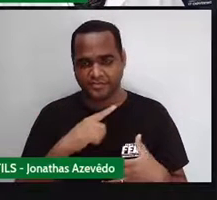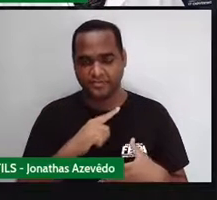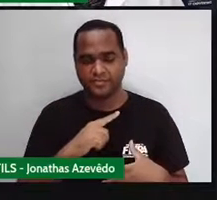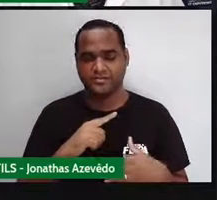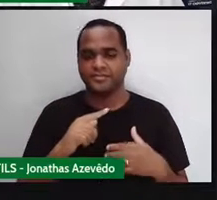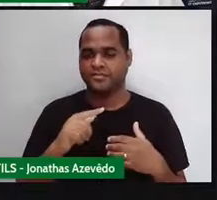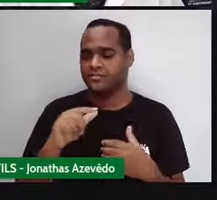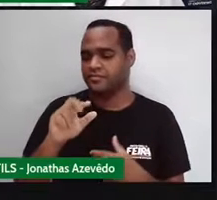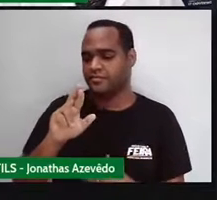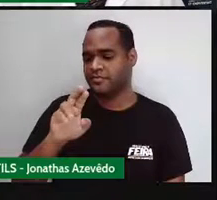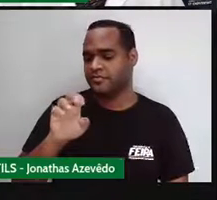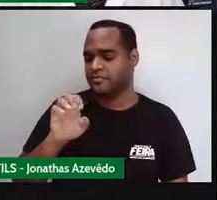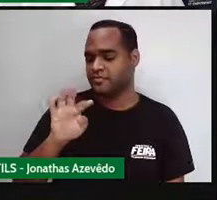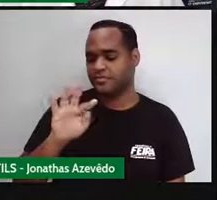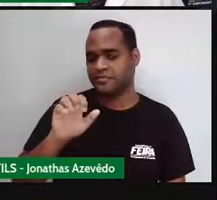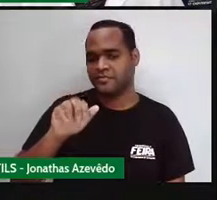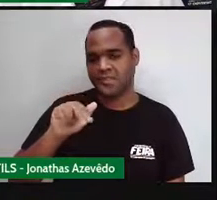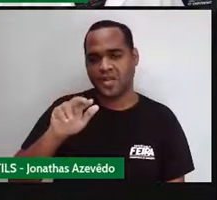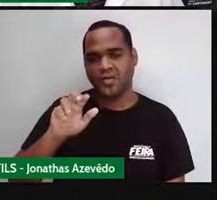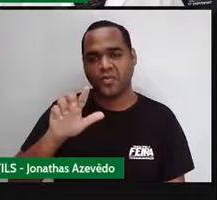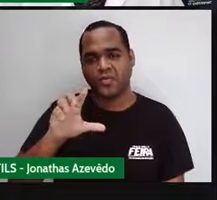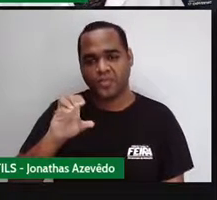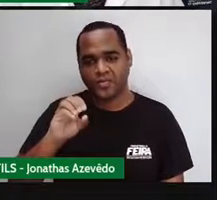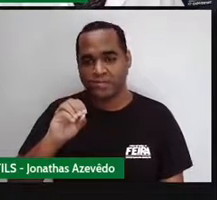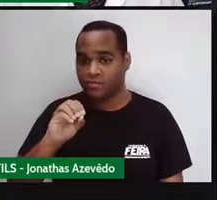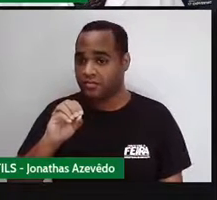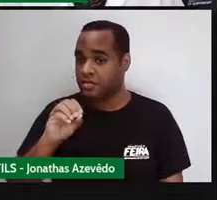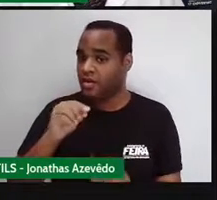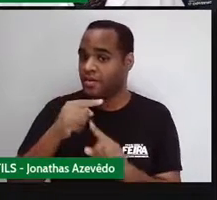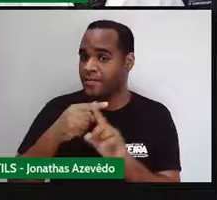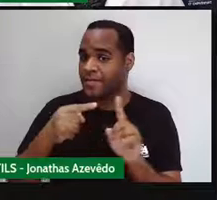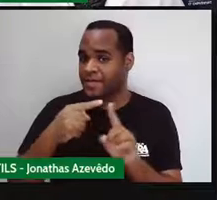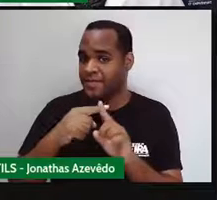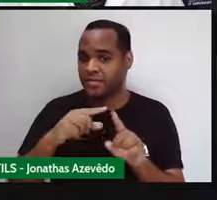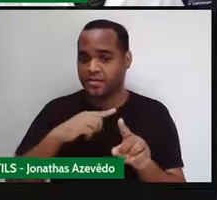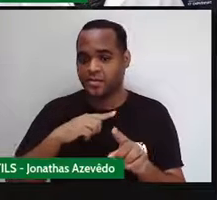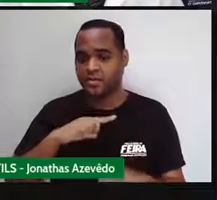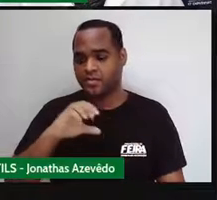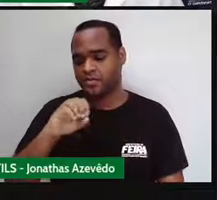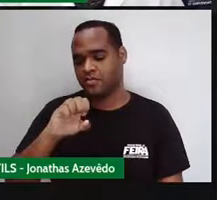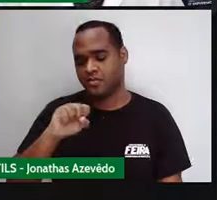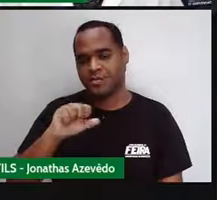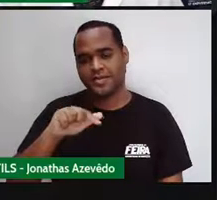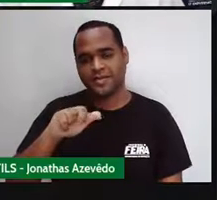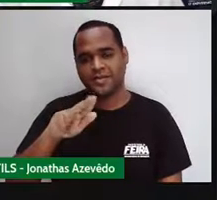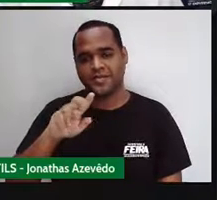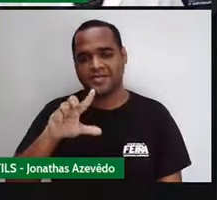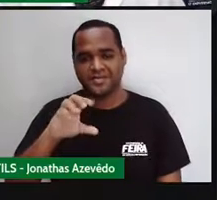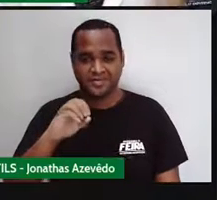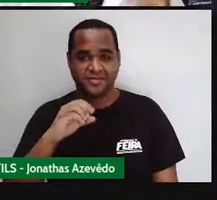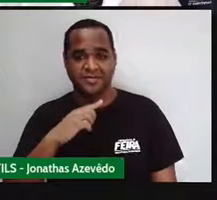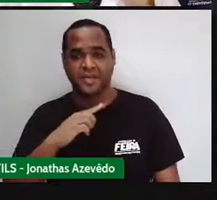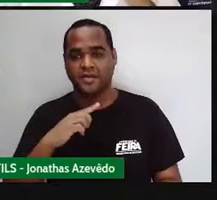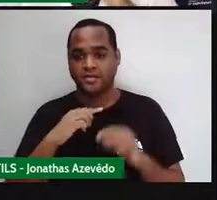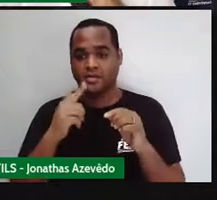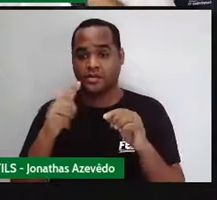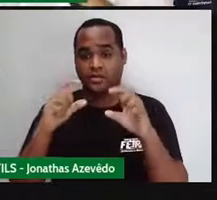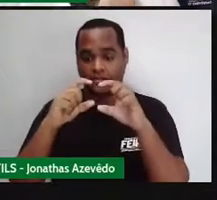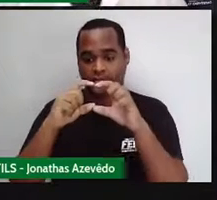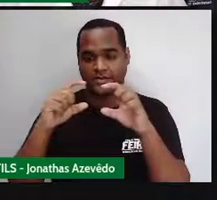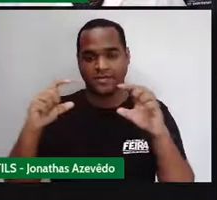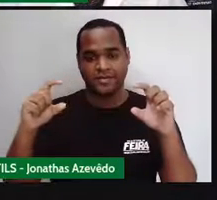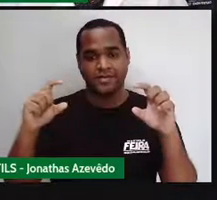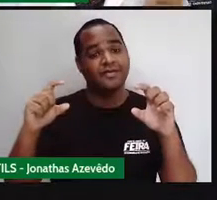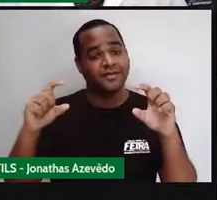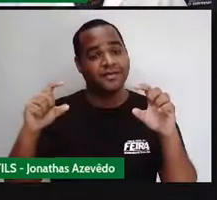retângulo com as partes do losango. Ó, deu um retângulo. As partes do